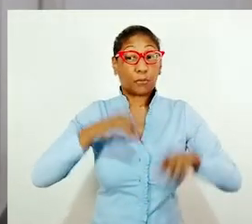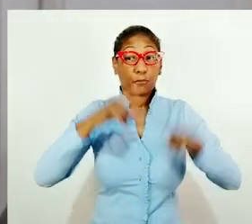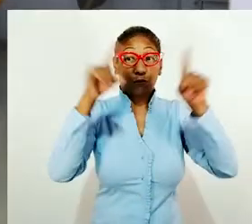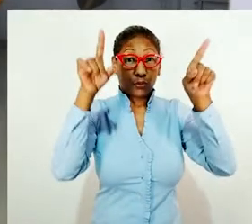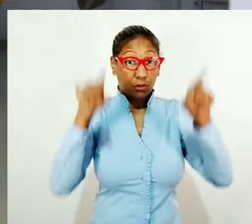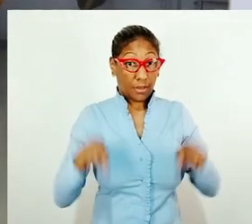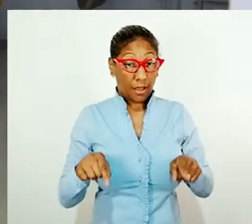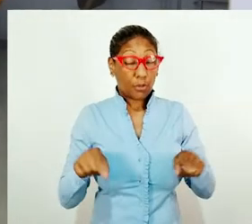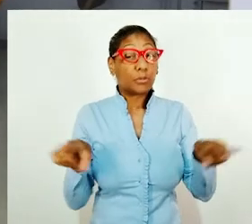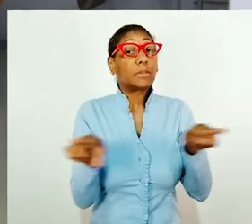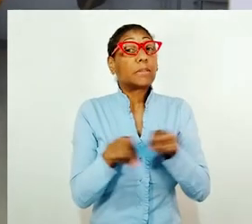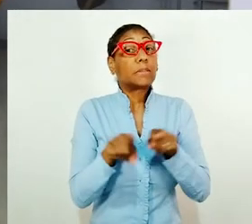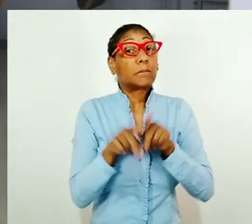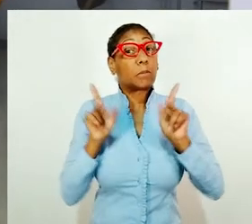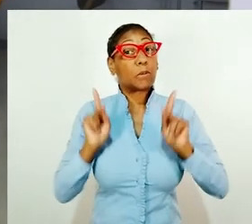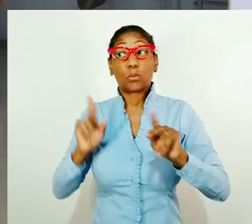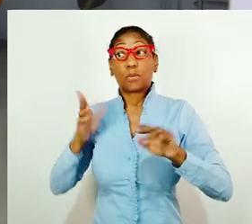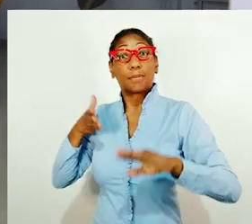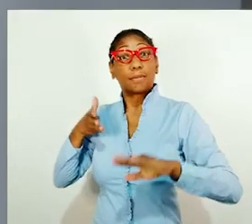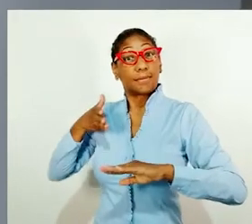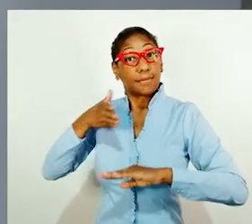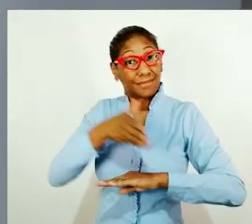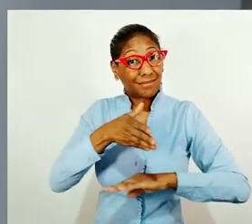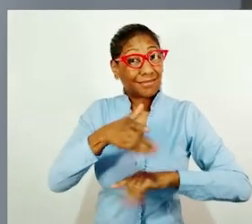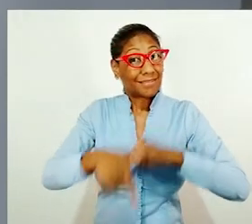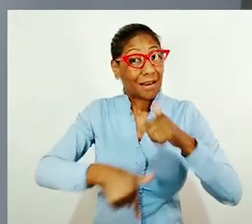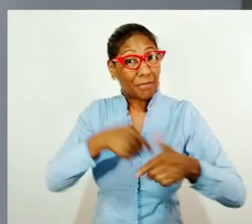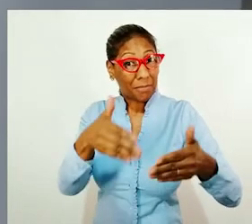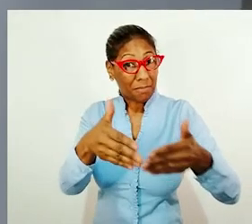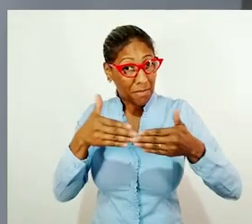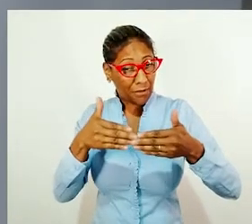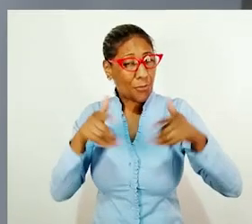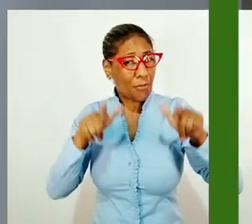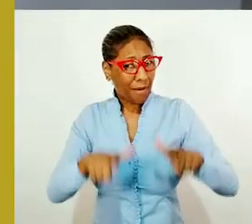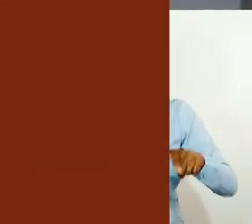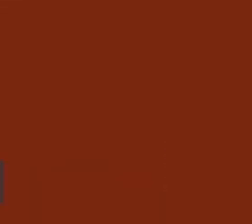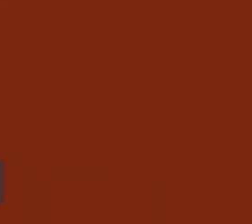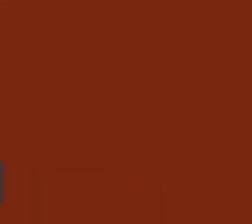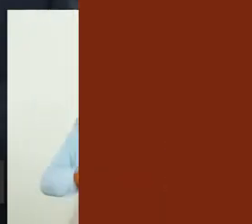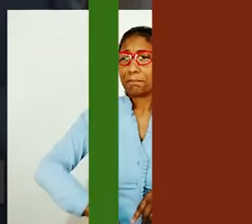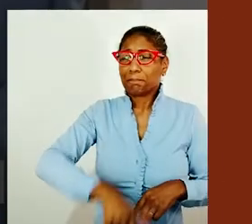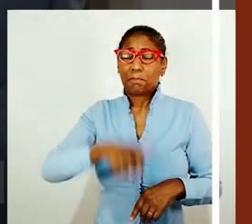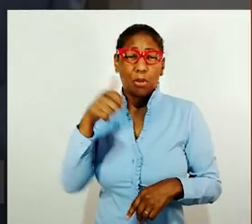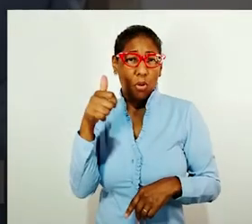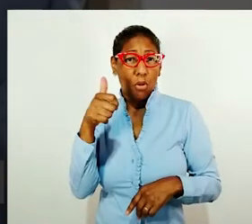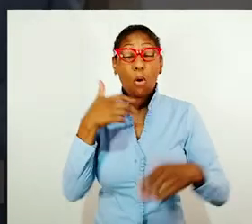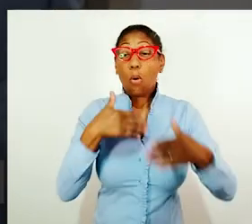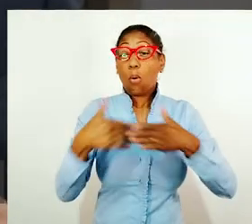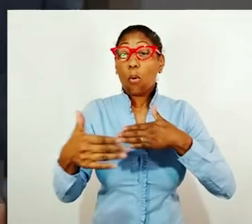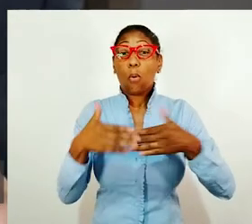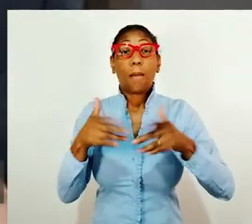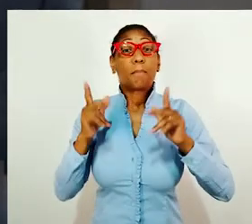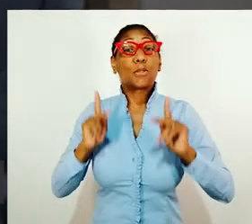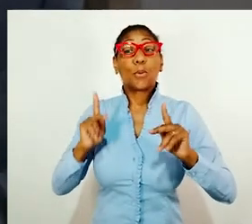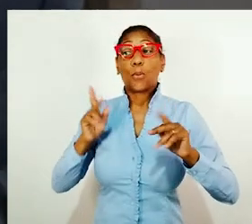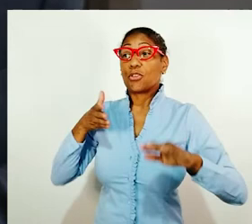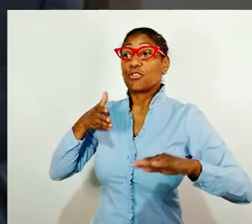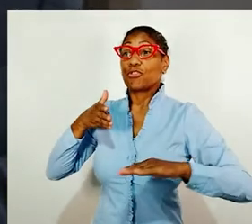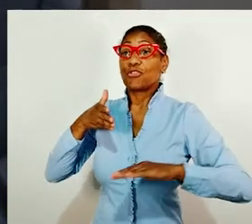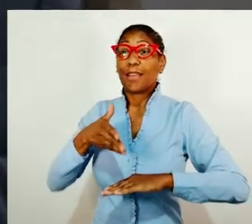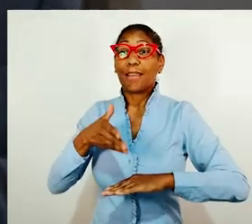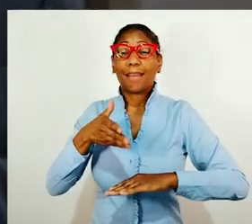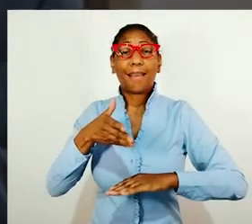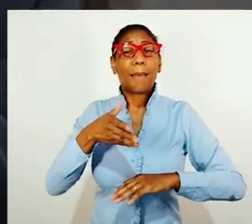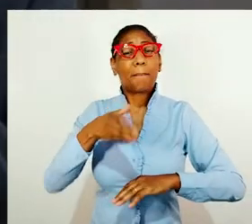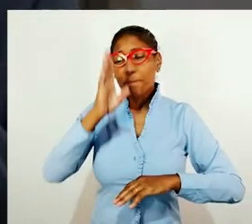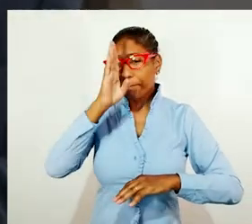beneficiando tanto os servidores quanto os cidadãos que buscam serviços. Não tem nada que a gente faça sem gente. Gente é